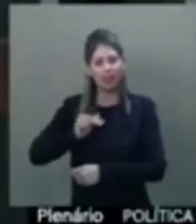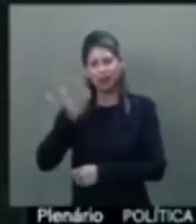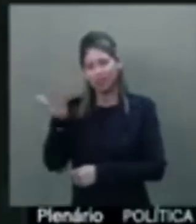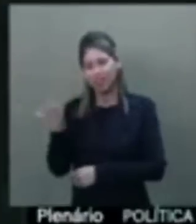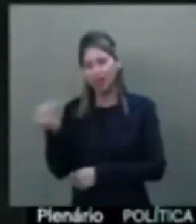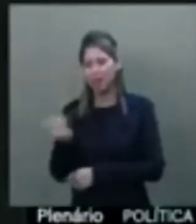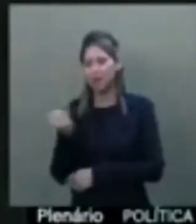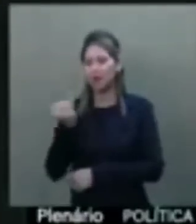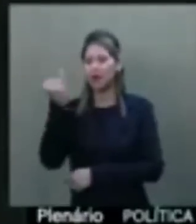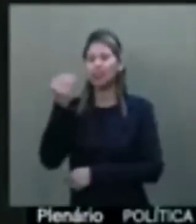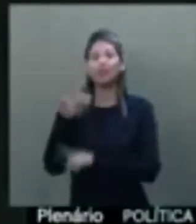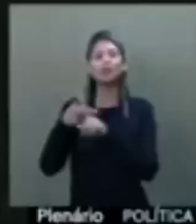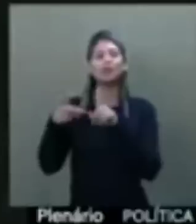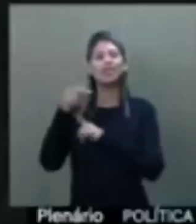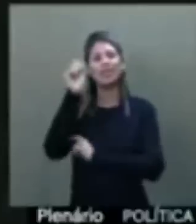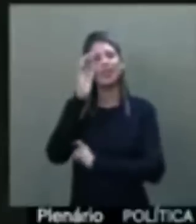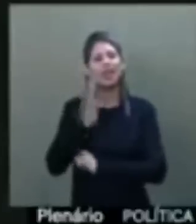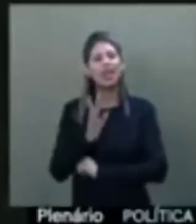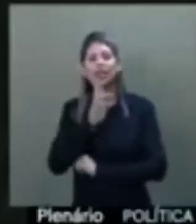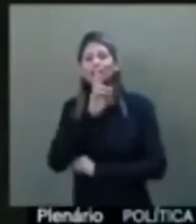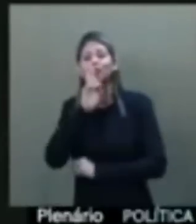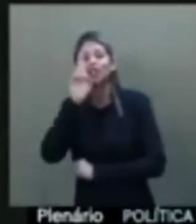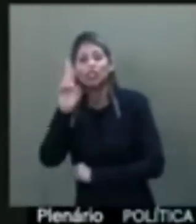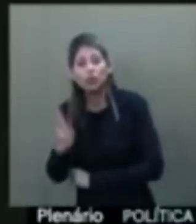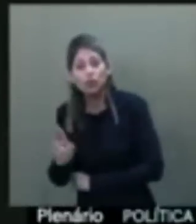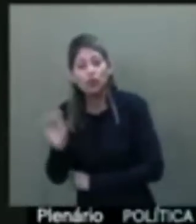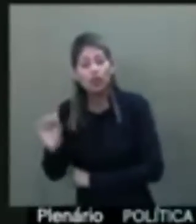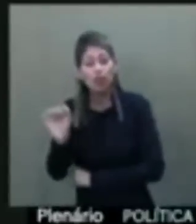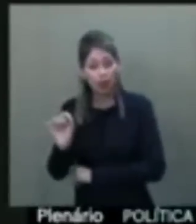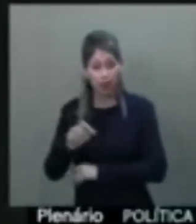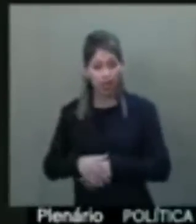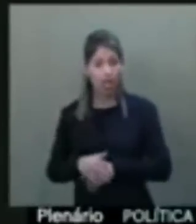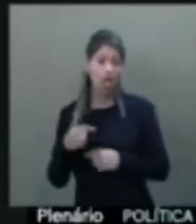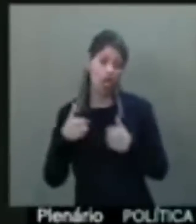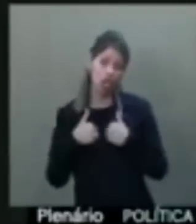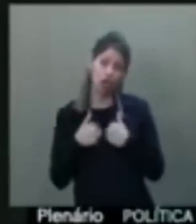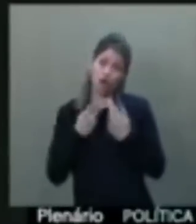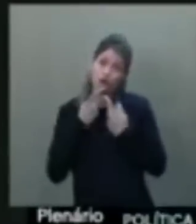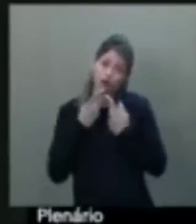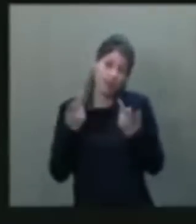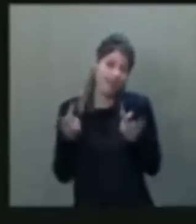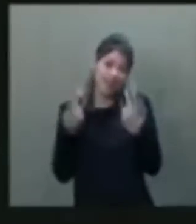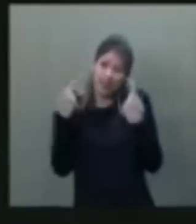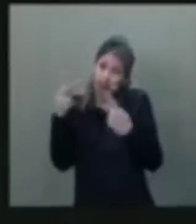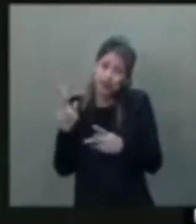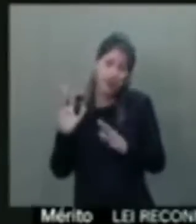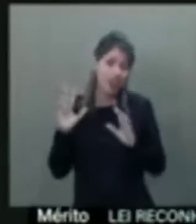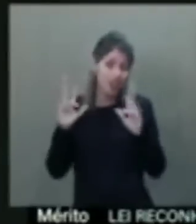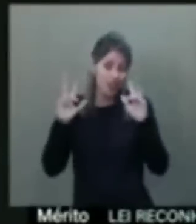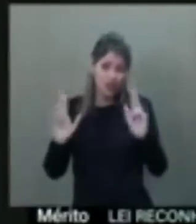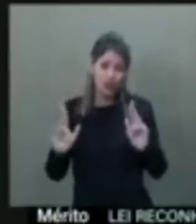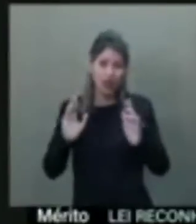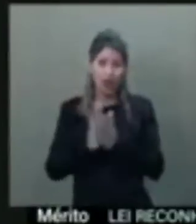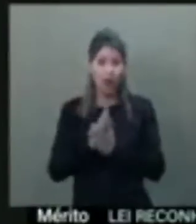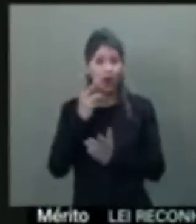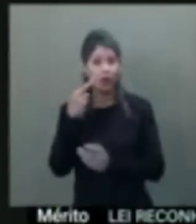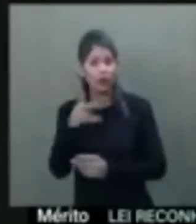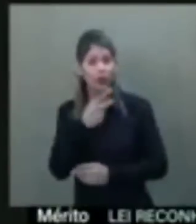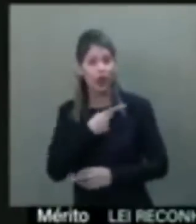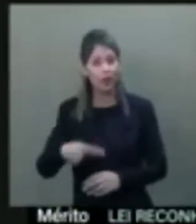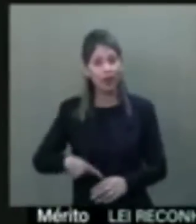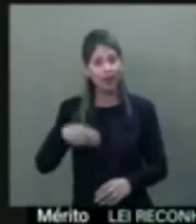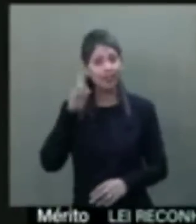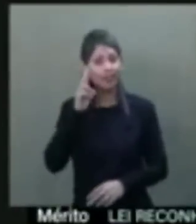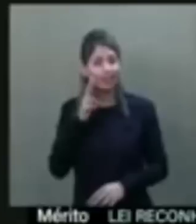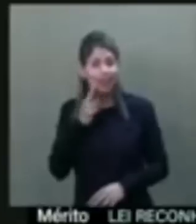Brasileiro. Eu só, para responder ao questionamento do senador Flávio Arnes, eu faço minhas palavras de Vossa Excelência, senador Rodrigo Pacheco, que muito